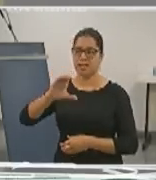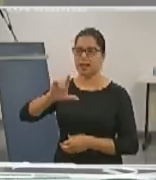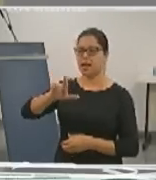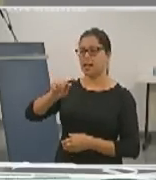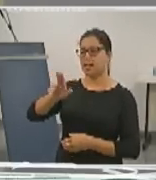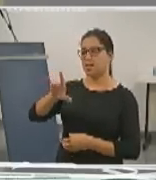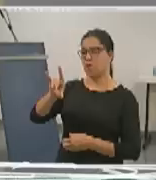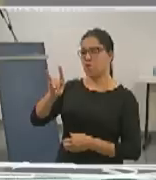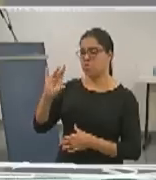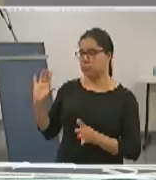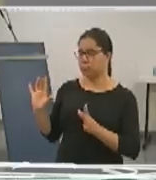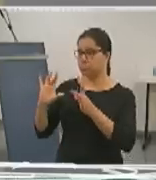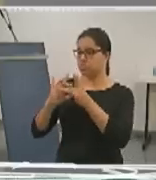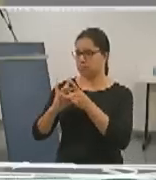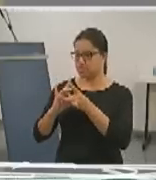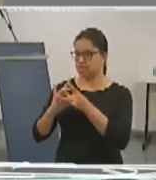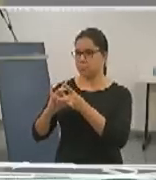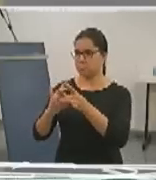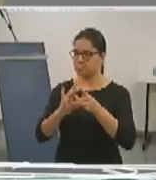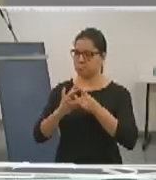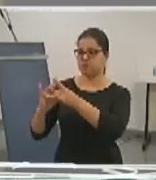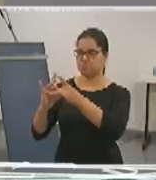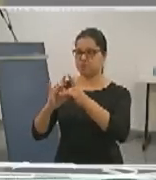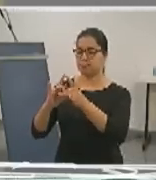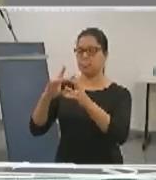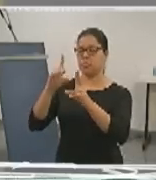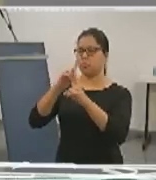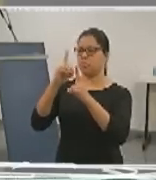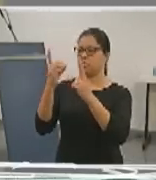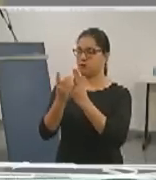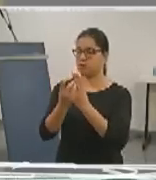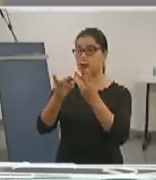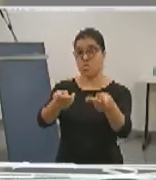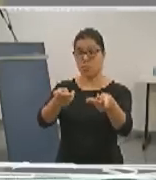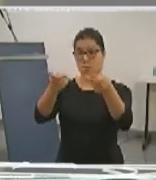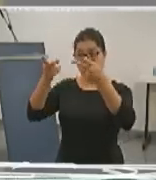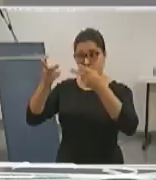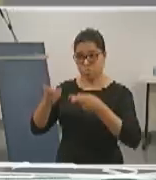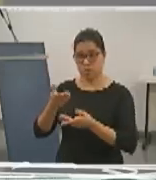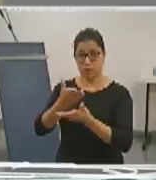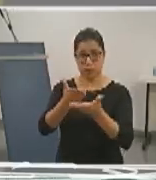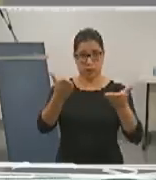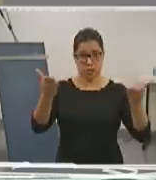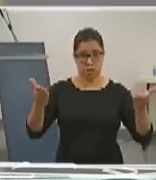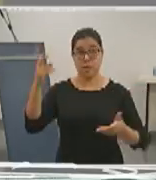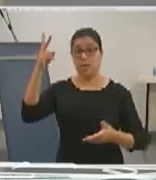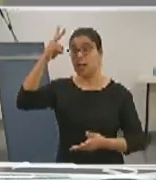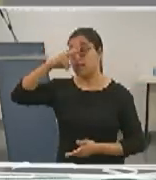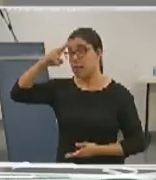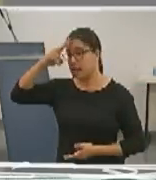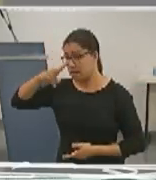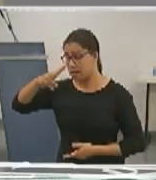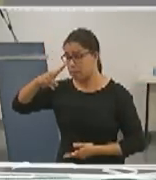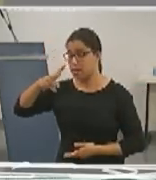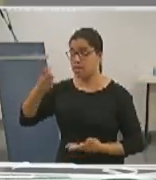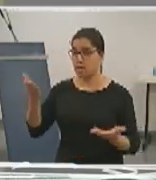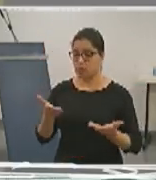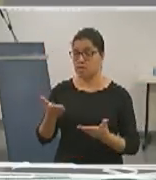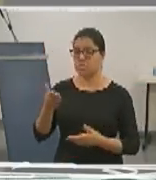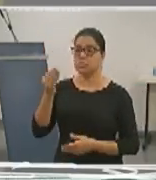Chapa 1, Unidade UFGD. E convido a todos a lembrar do teste que foi colocado aqui.